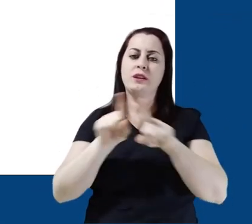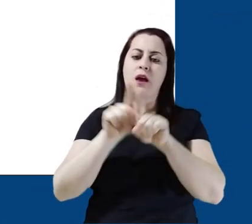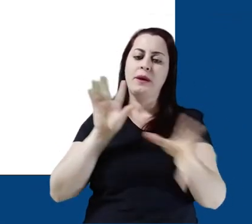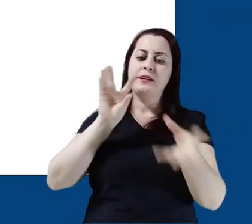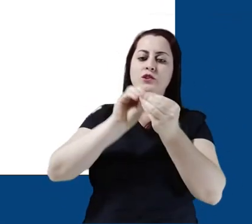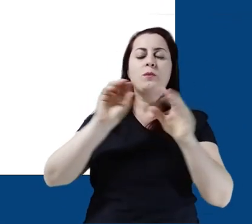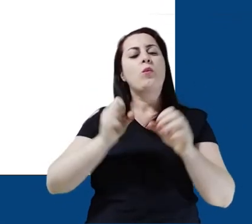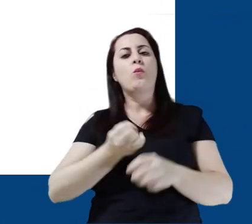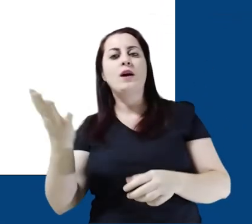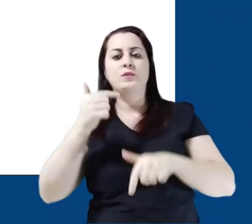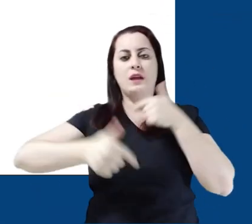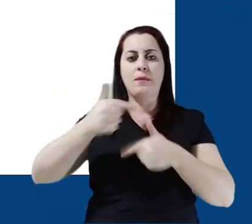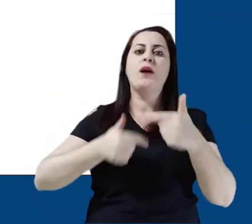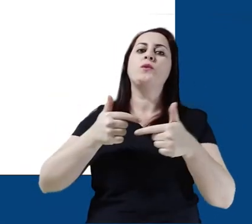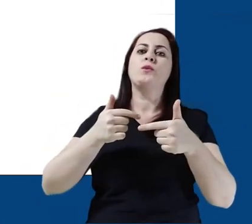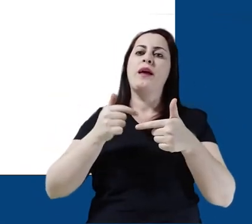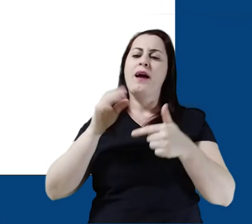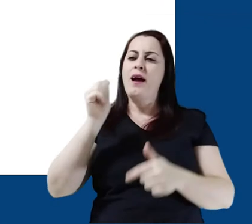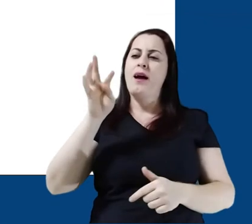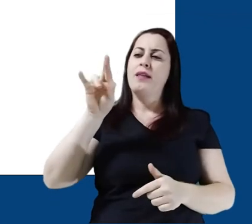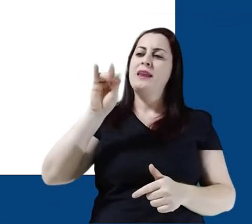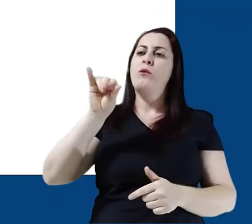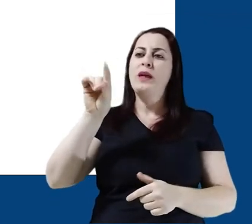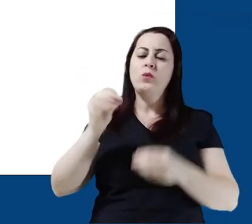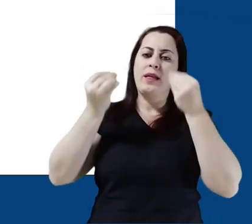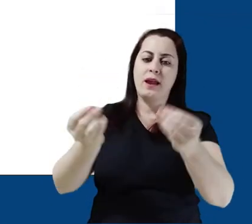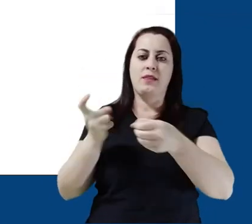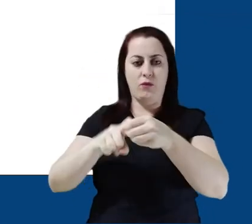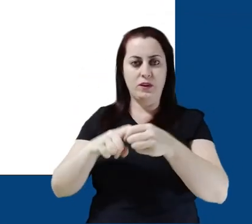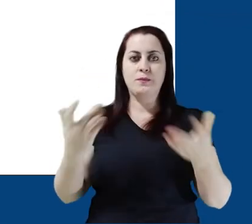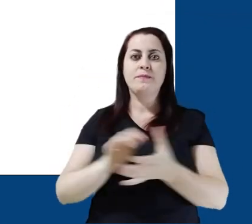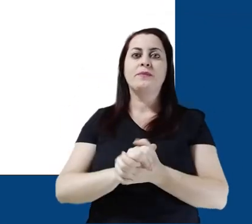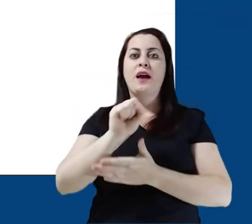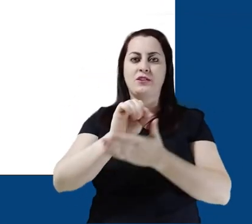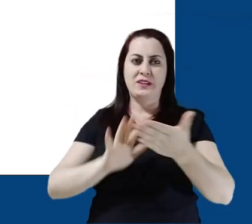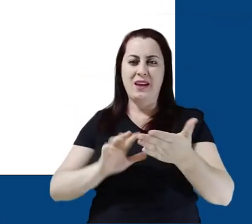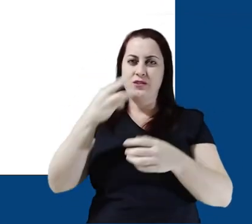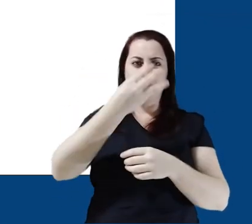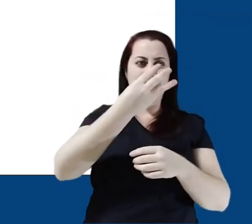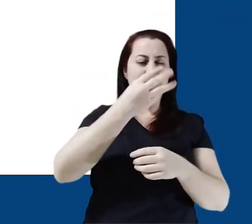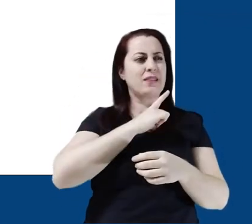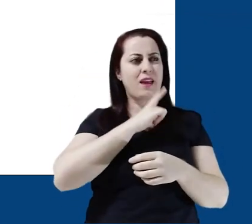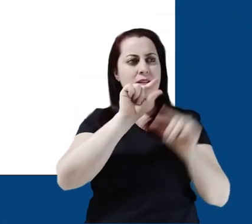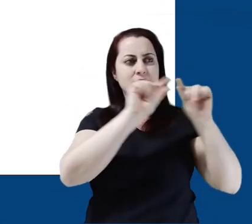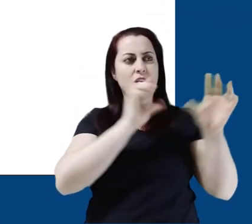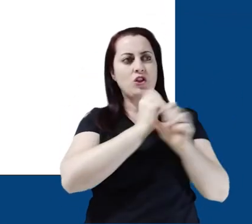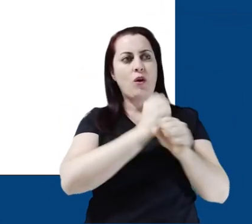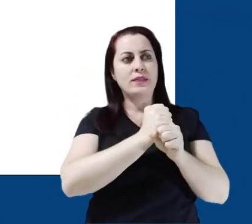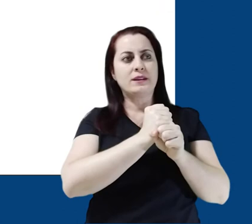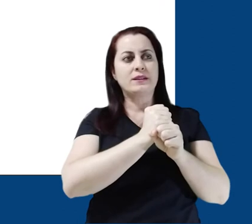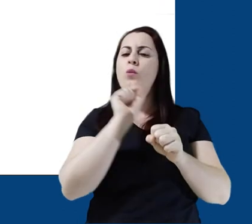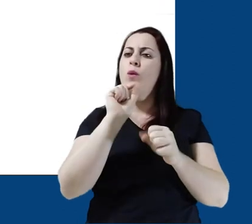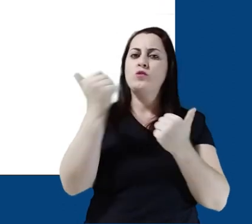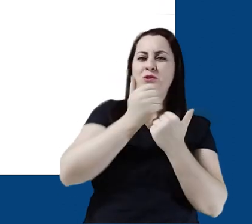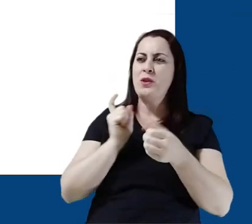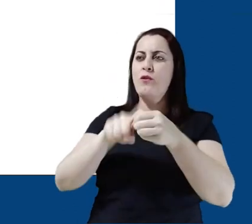e um resumo sobre quantos trabalhos foram atribuídos, entregues e devolvidos. No caso da atividade 3, aparece com nota no